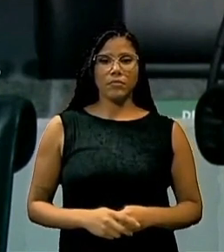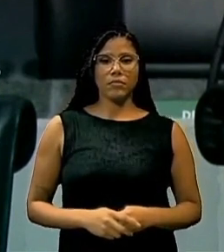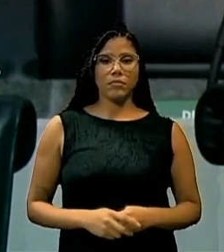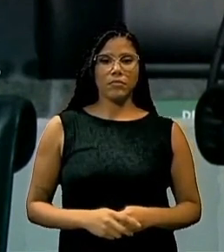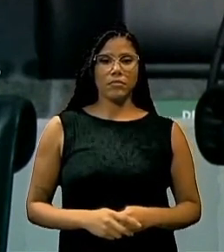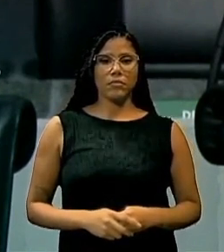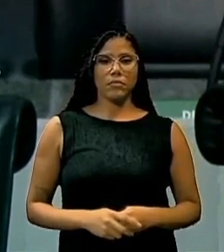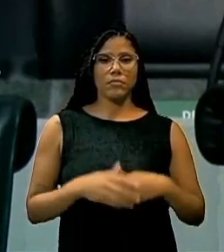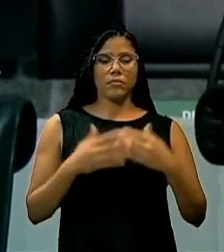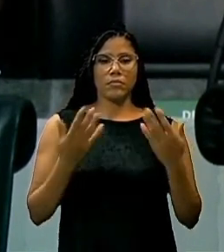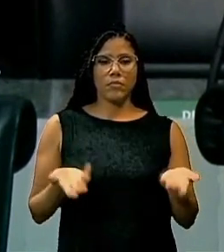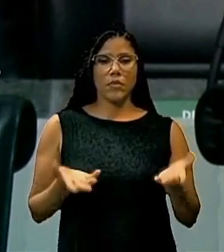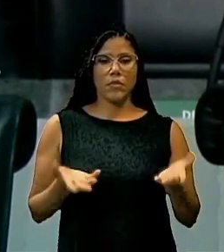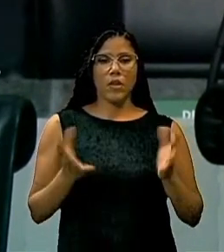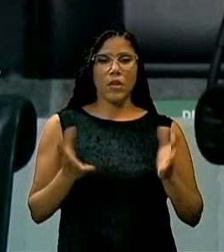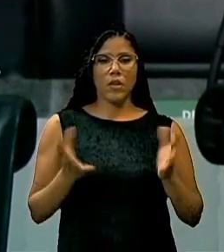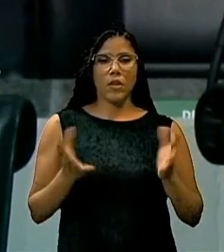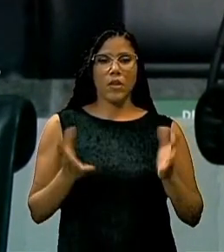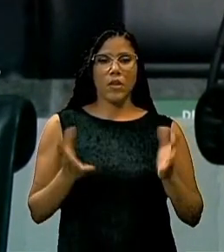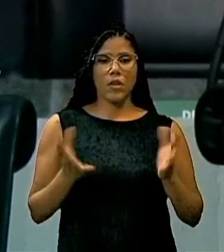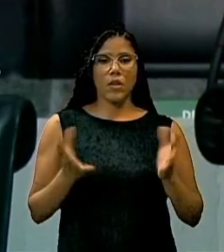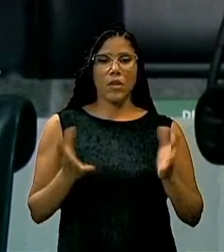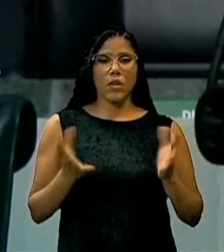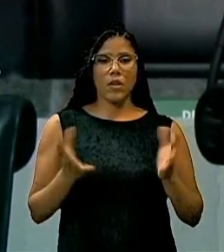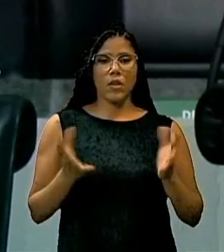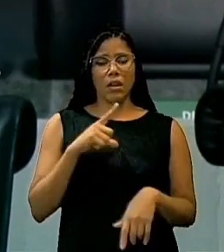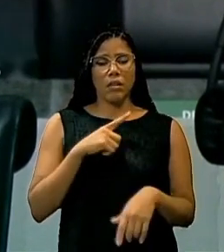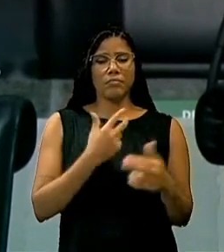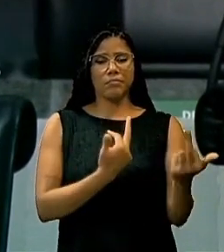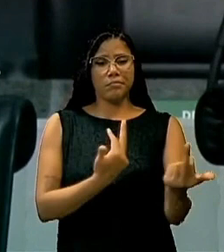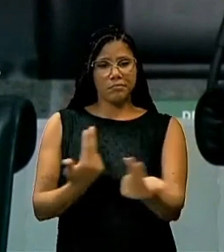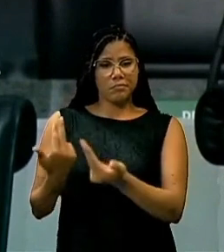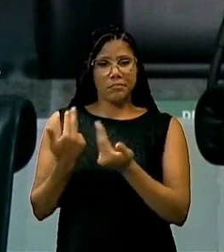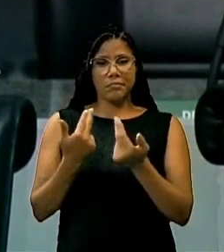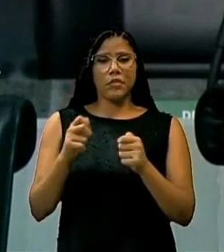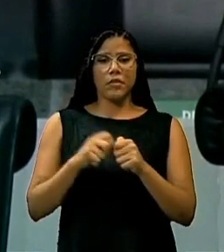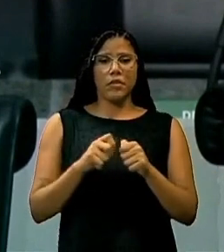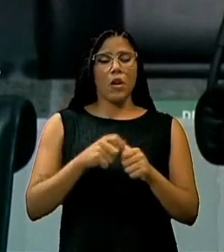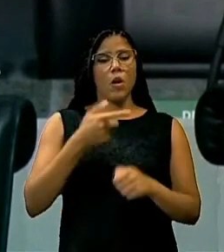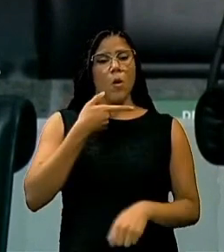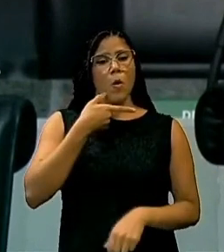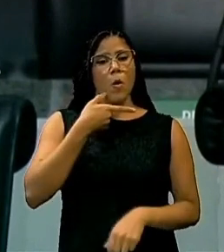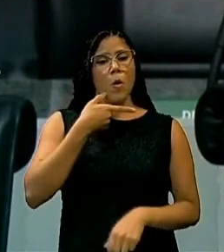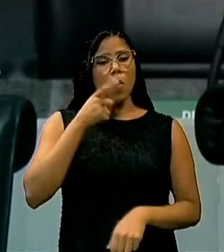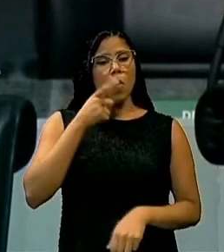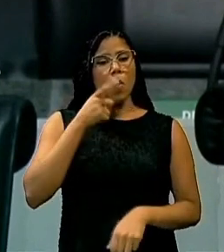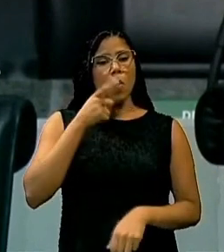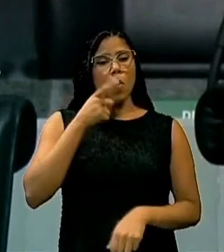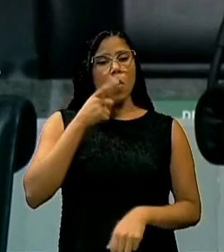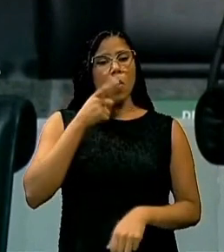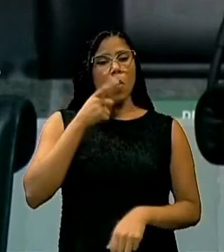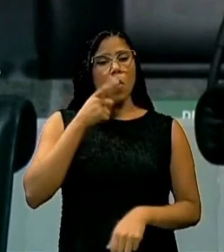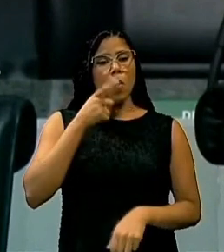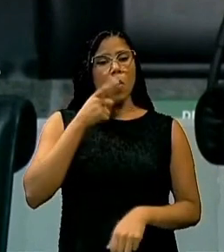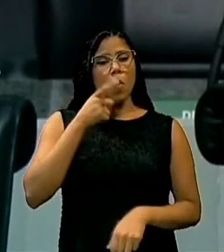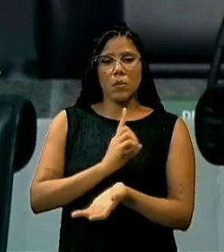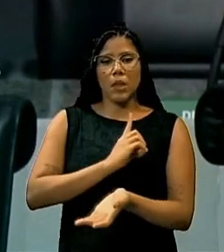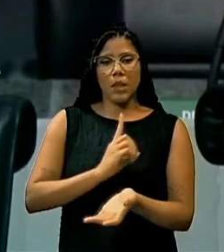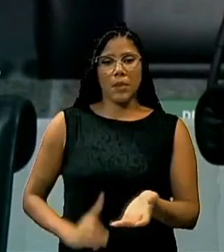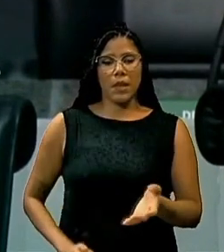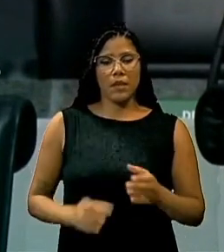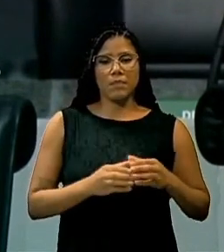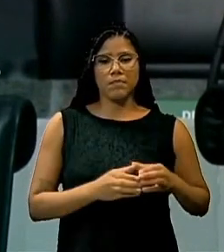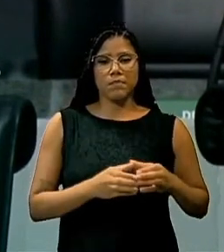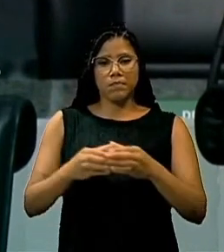feito os nobres colegas deputados e deputadas. Ontem, na visita que um grupo de parlamentares